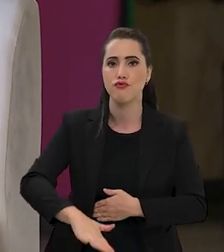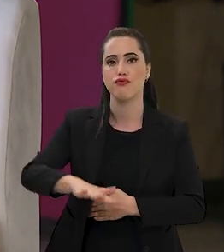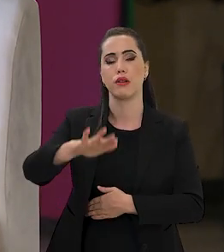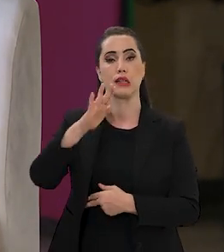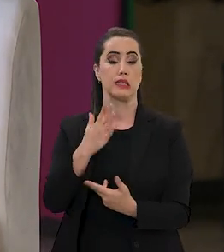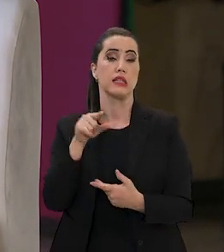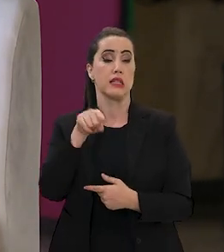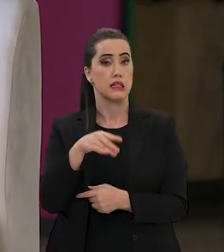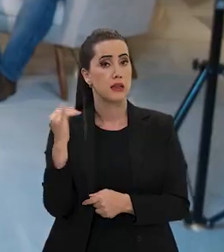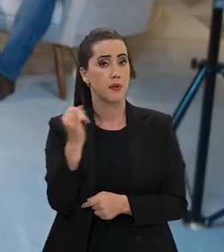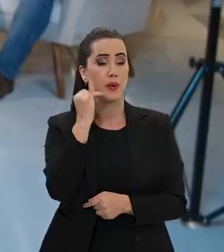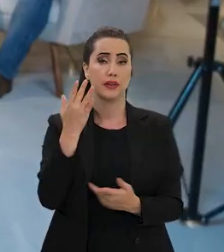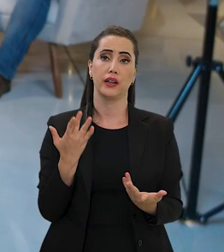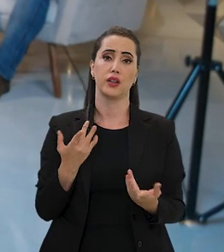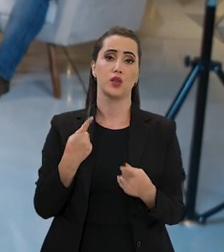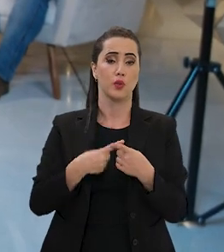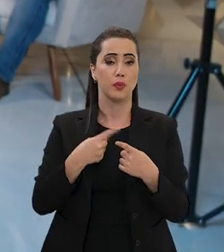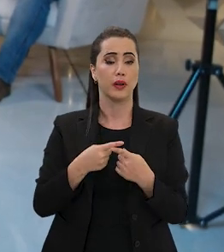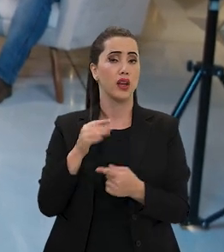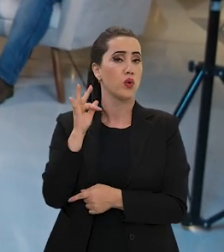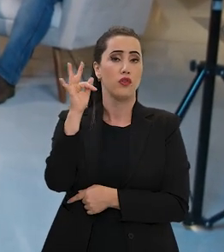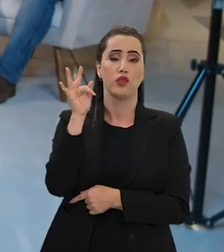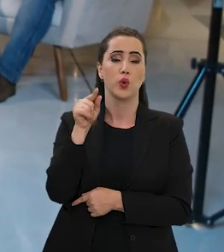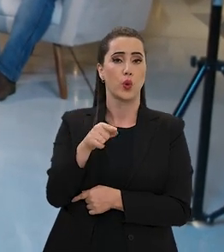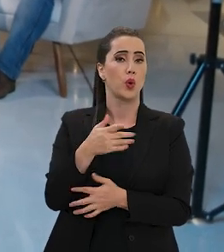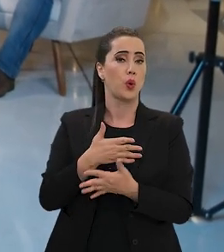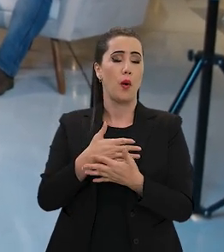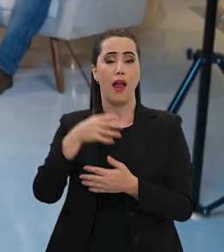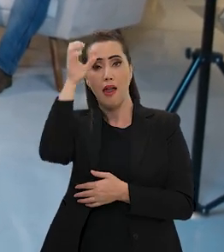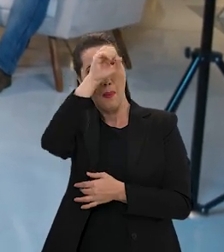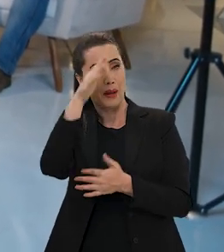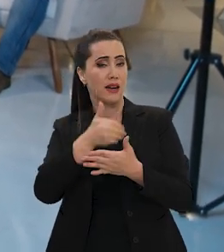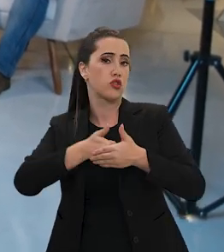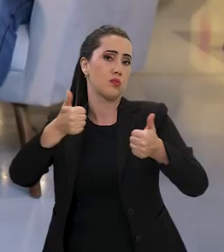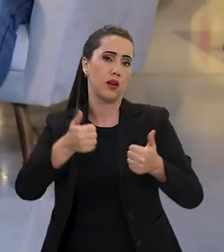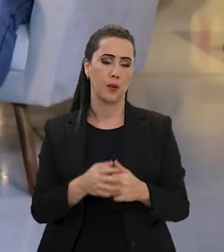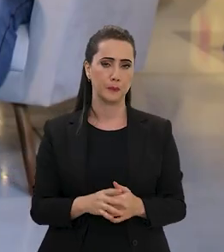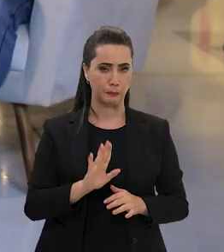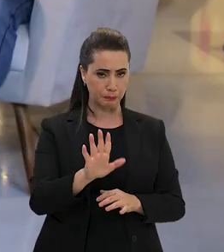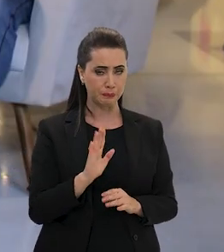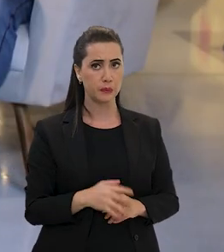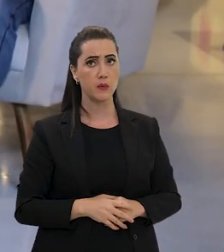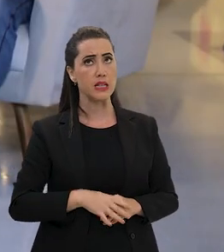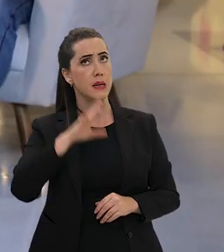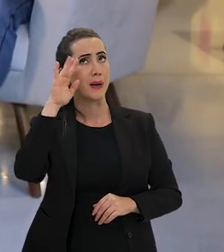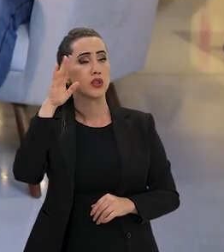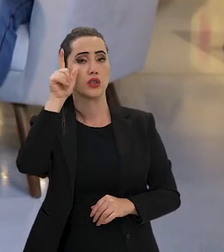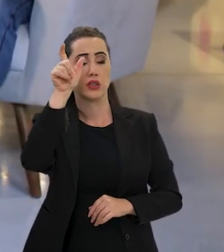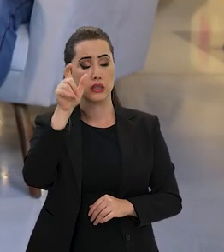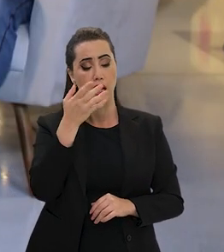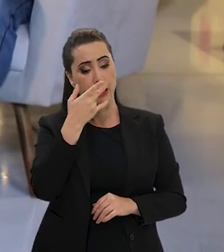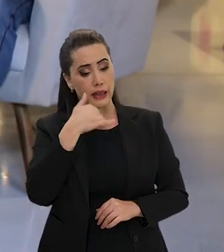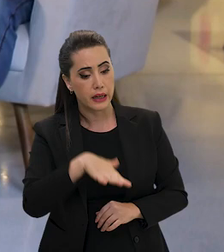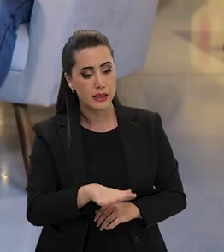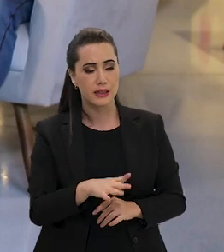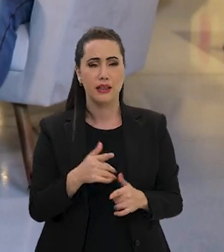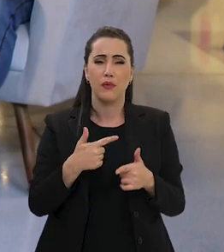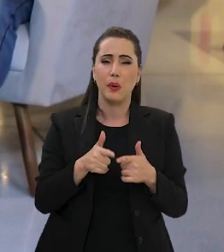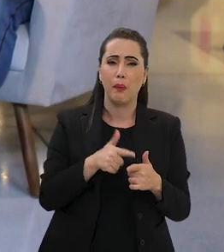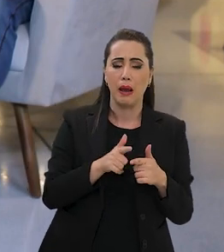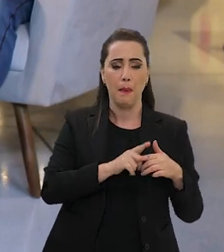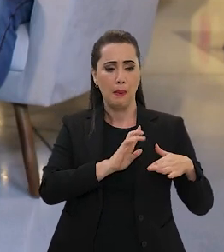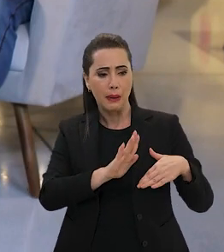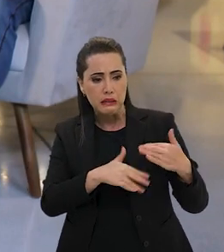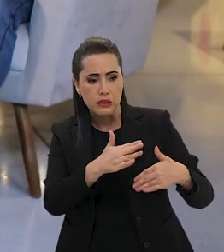isso vai reverberar, eu diria, numa facilitação desse aprendizado lá na frente. Porque imagina um menino que teve um déficit